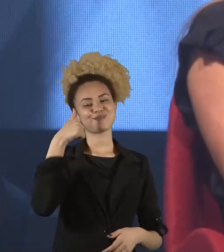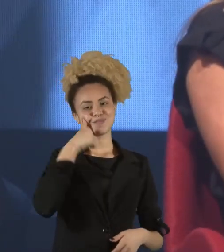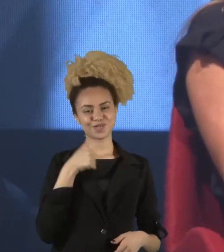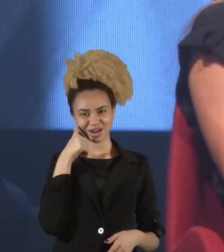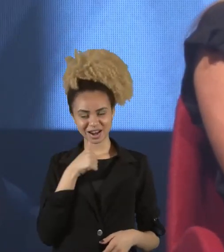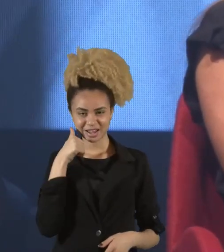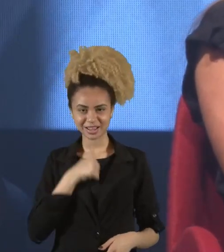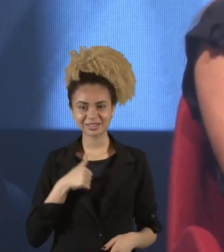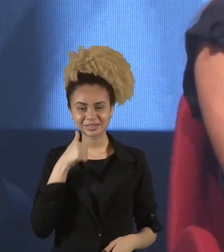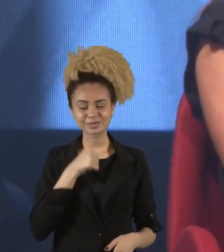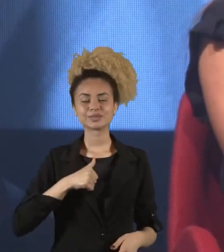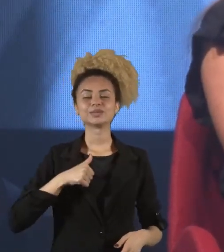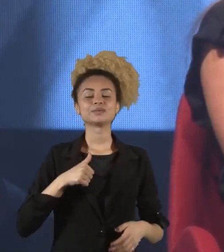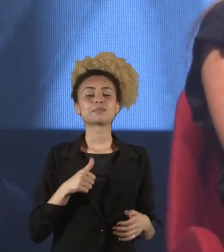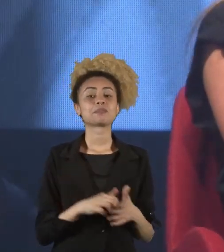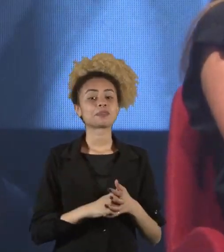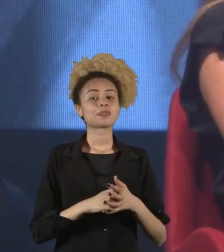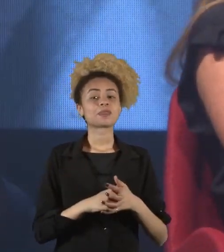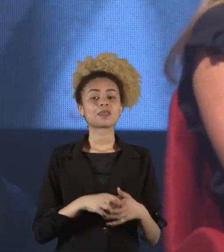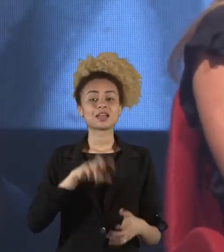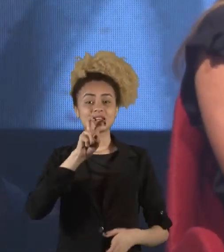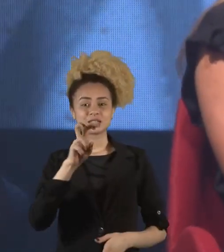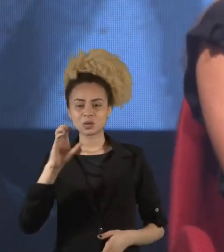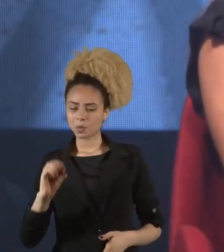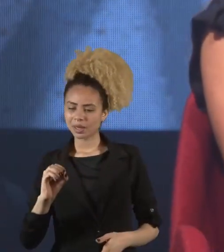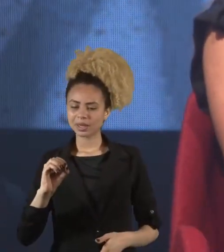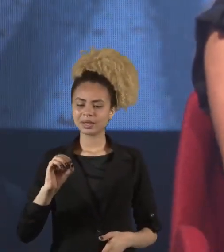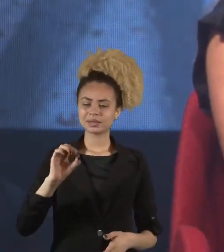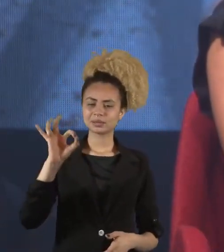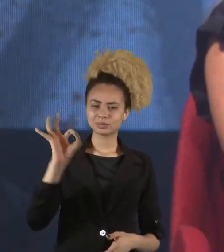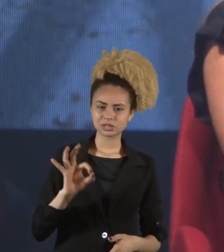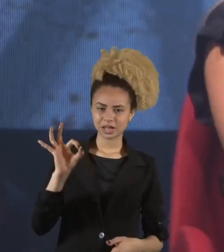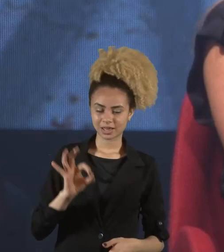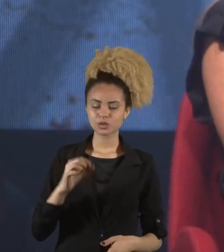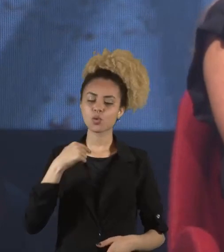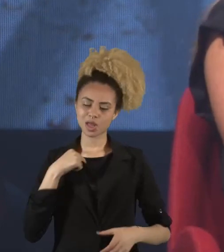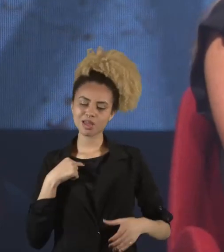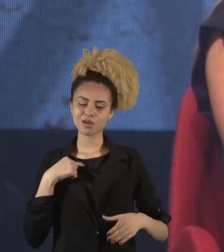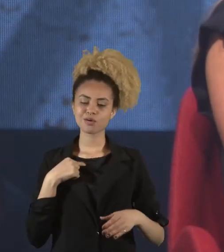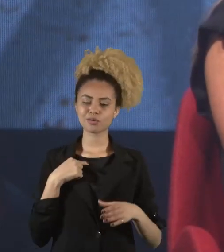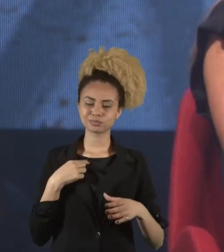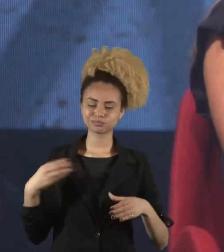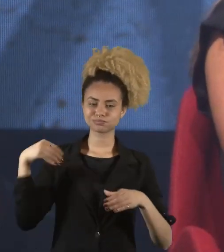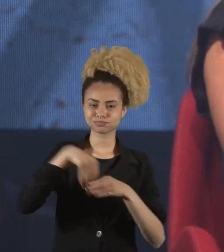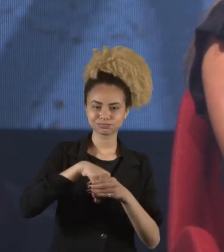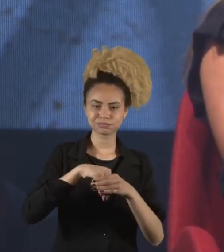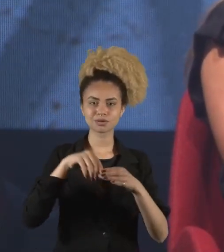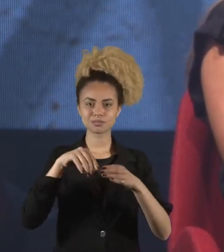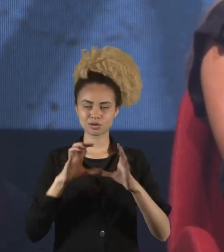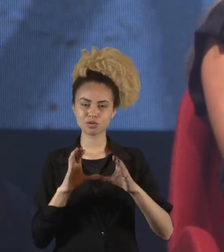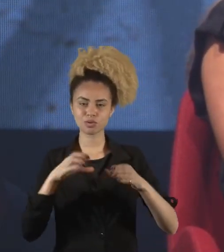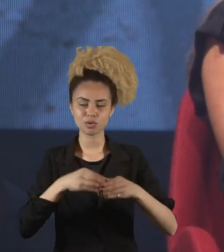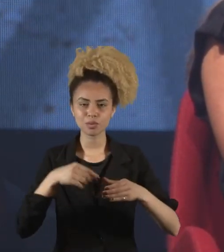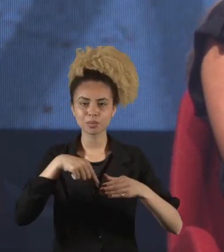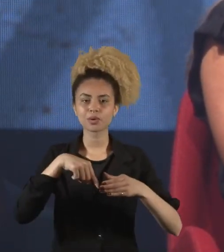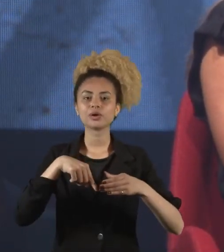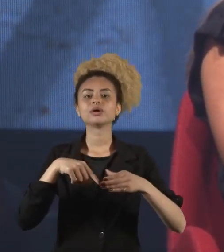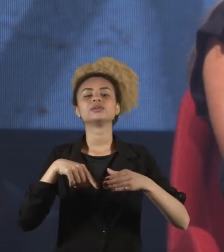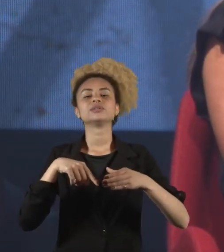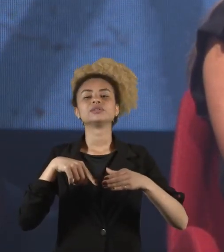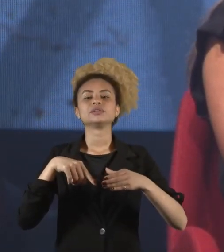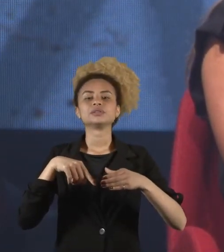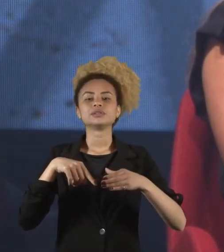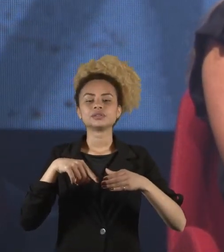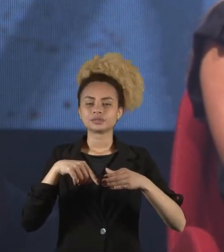nível gerencial, estamos 50-50. Eu sou parte de um grupo da